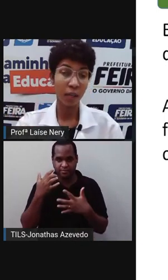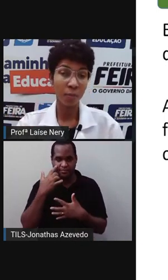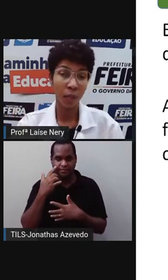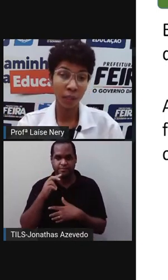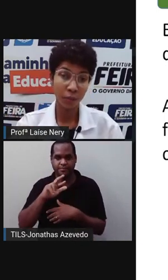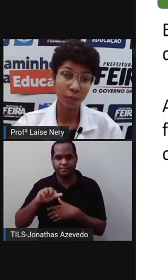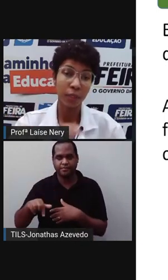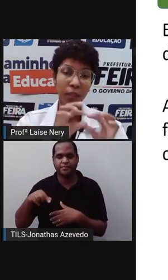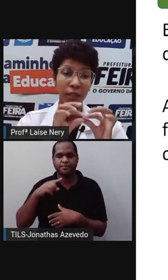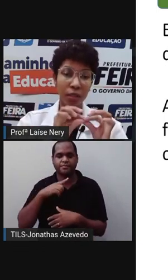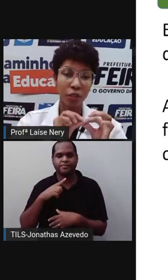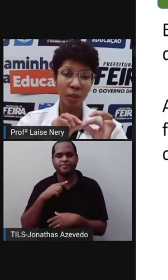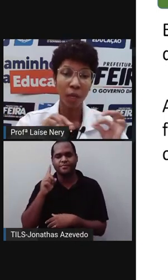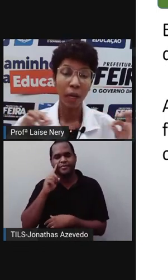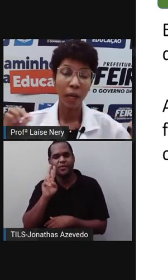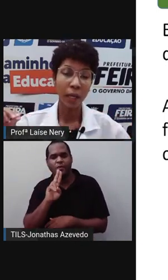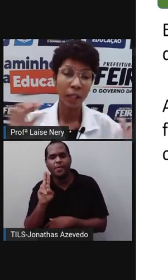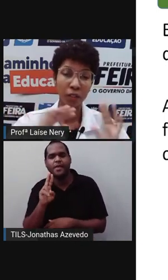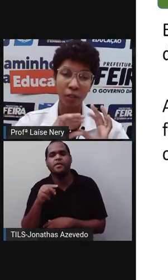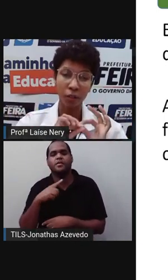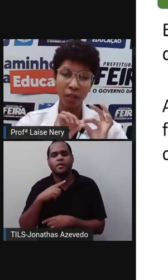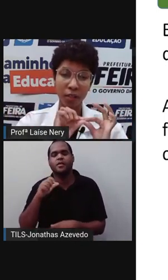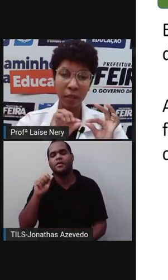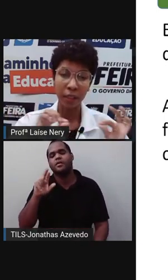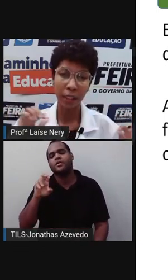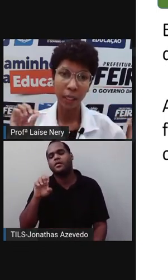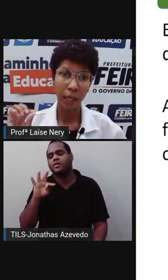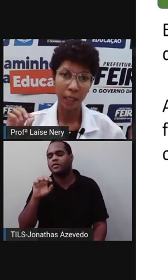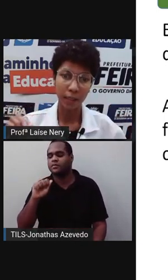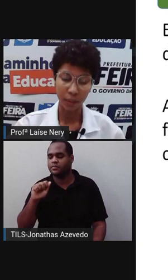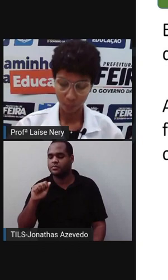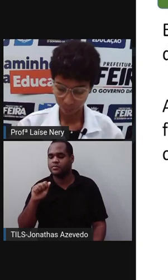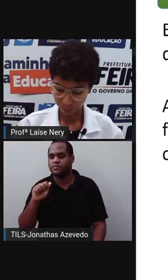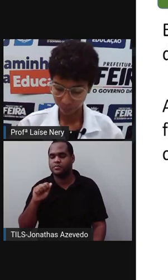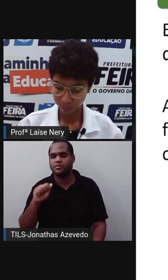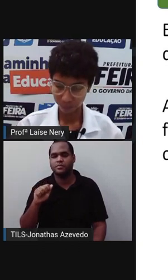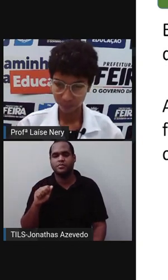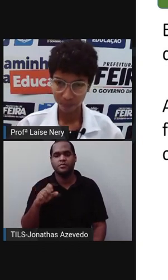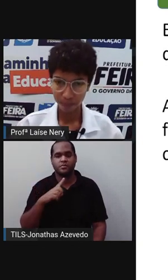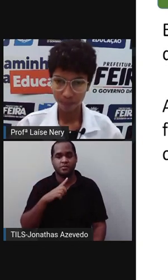elemento que se chama aresta. Olha essa linha reta.